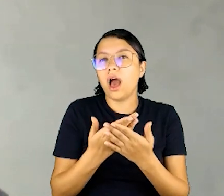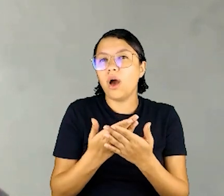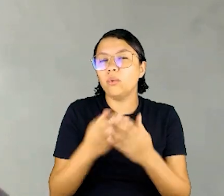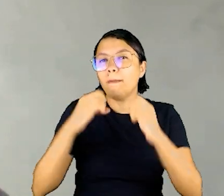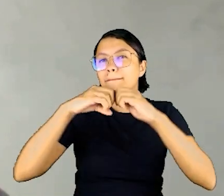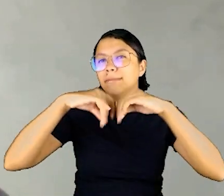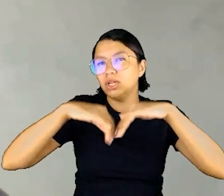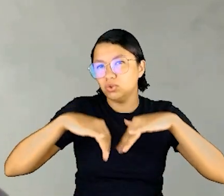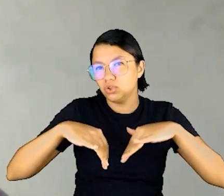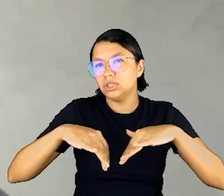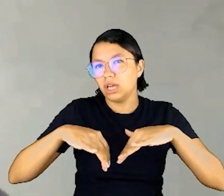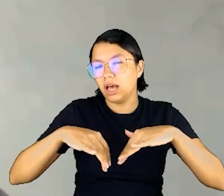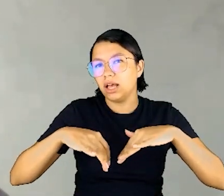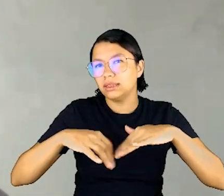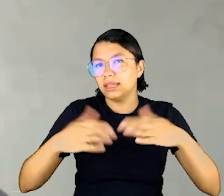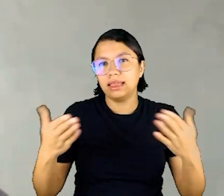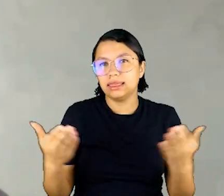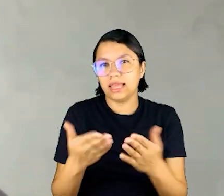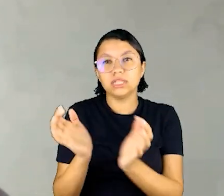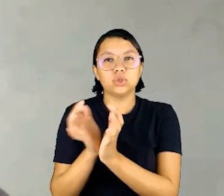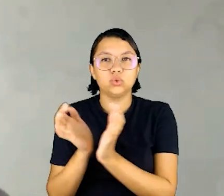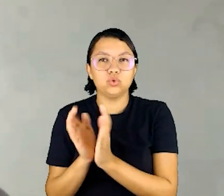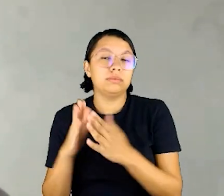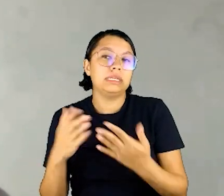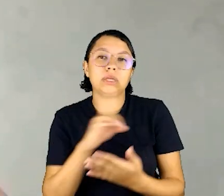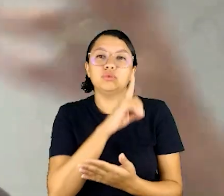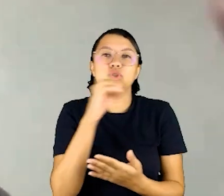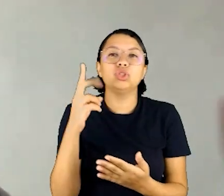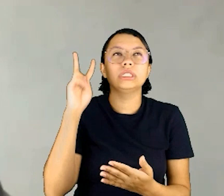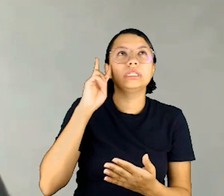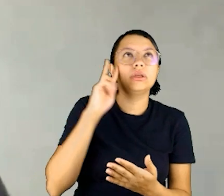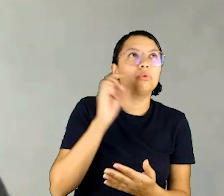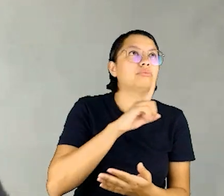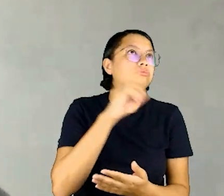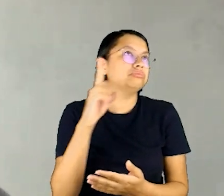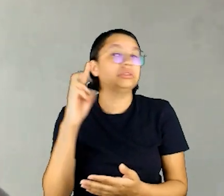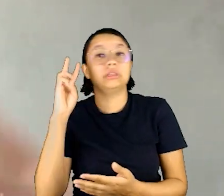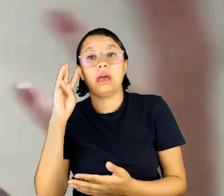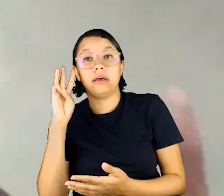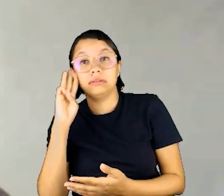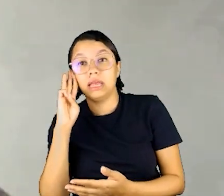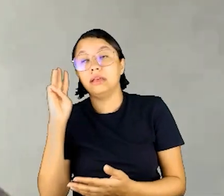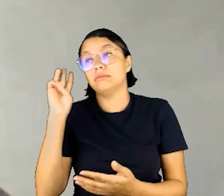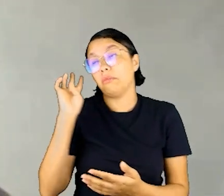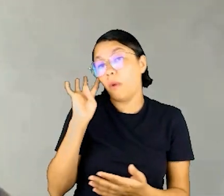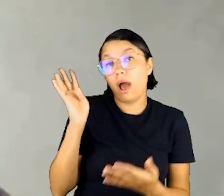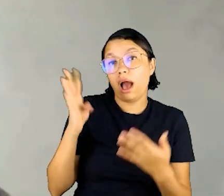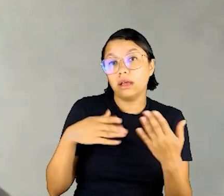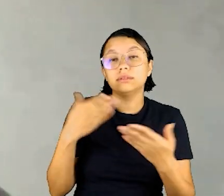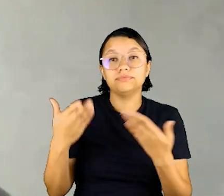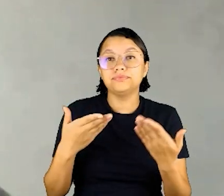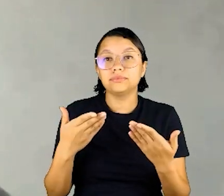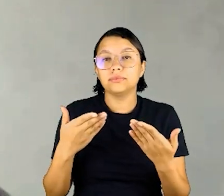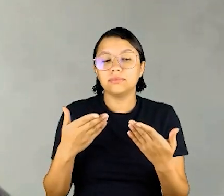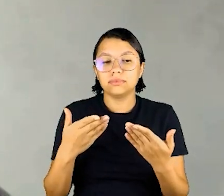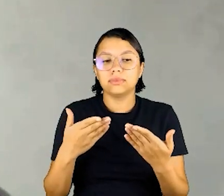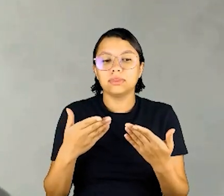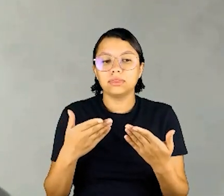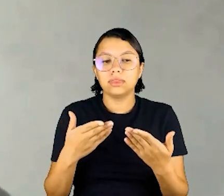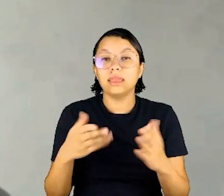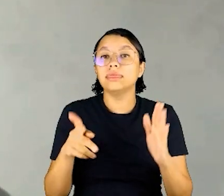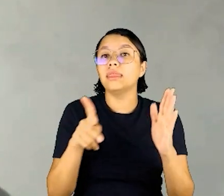não haja uma aula prejudicada naquela determinada turma. Então, um dia na segunda-feira, um dia na terça, um dia na carta, a